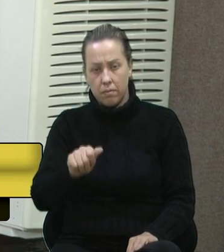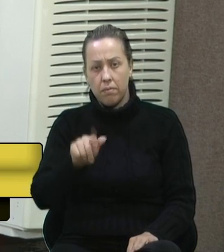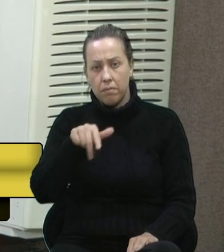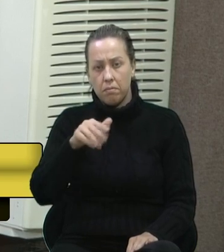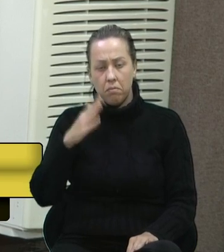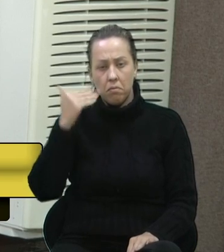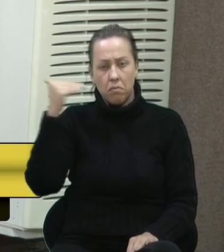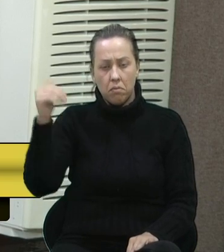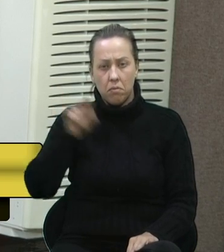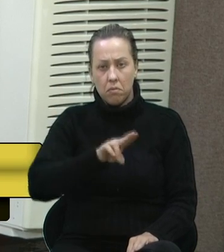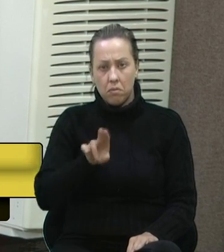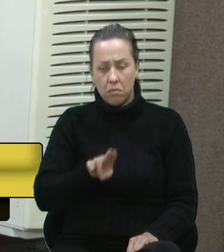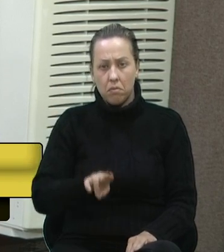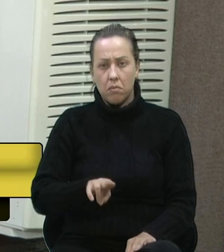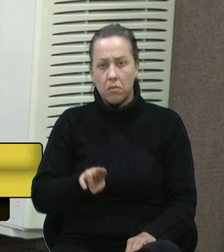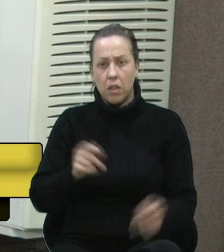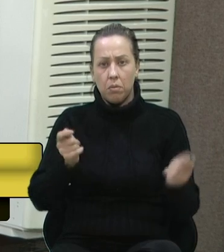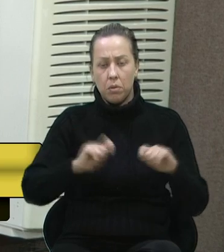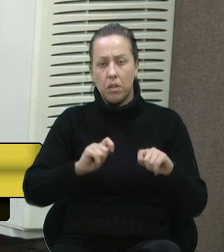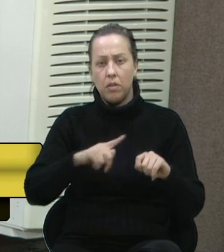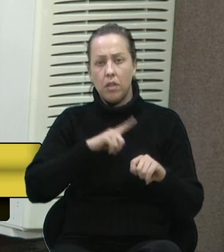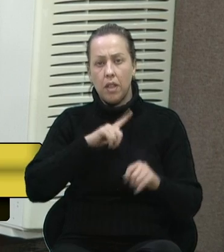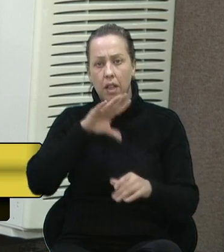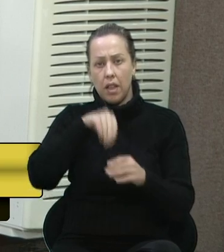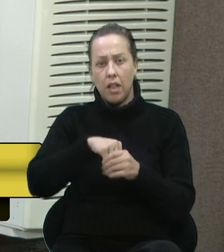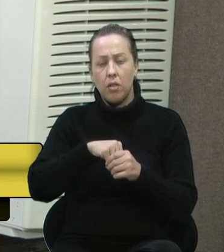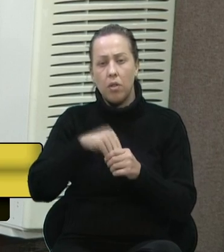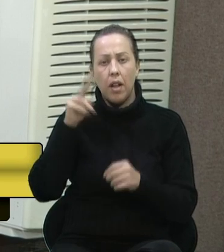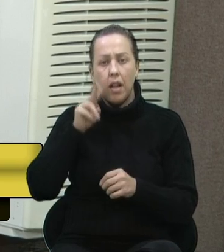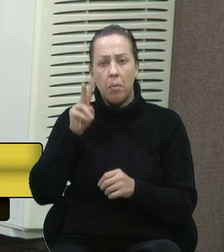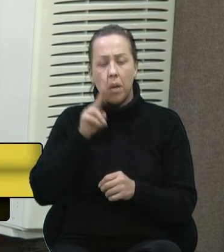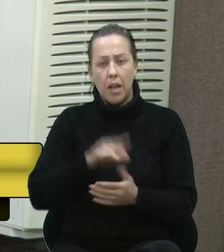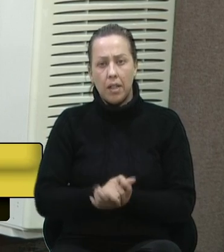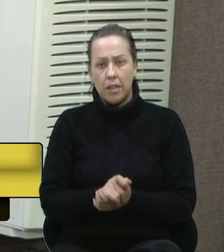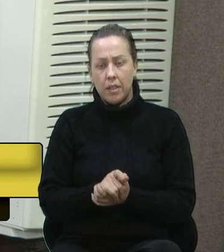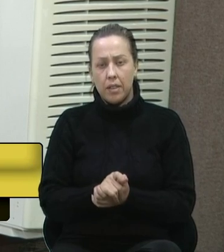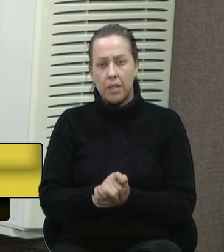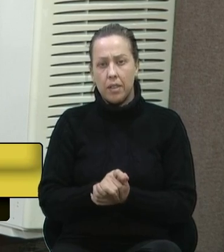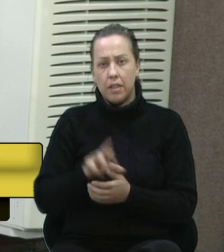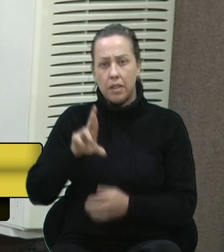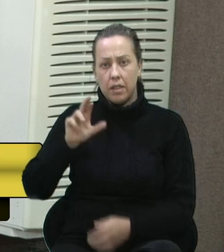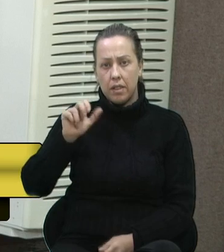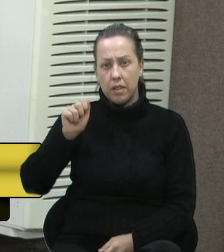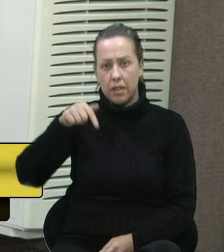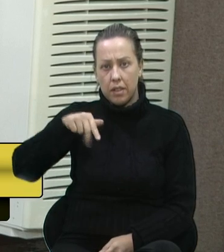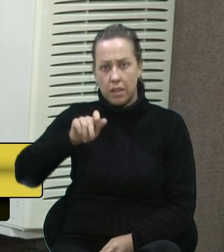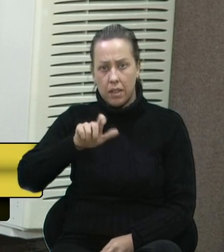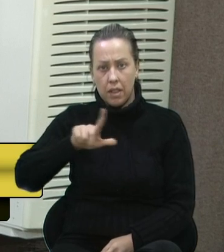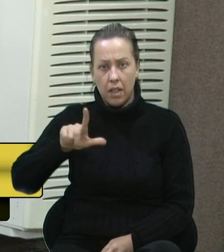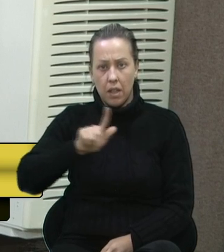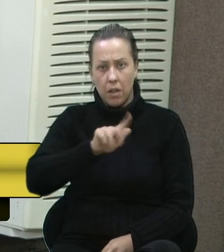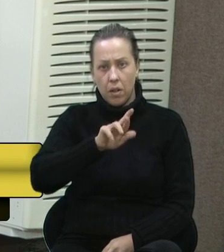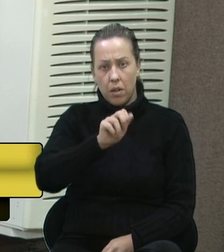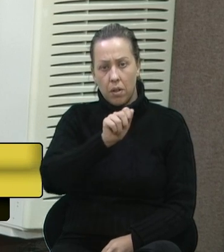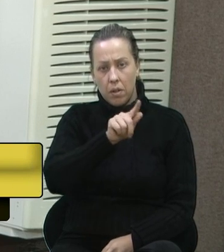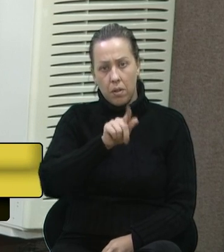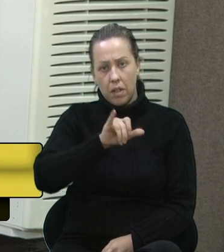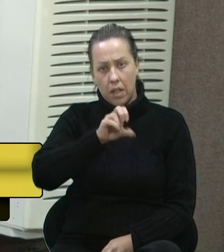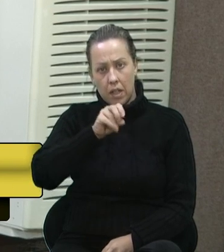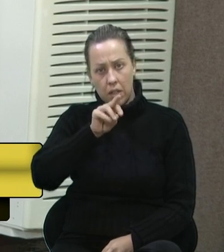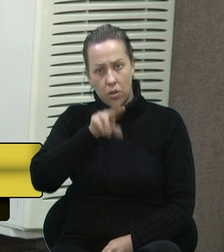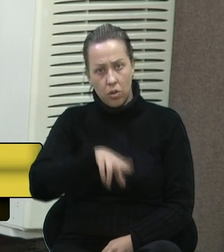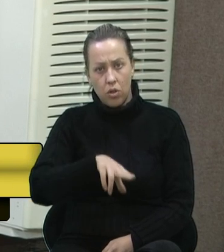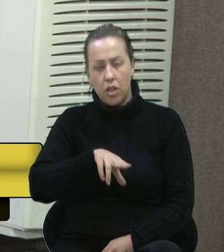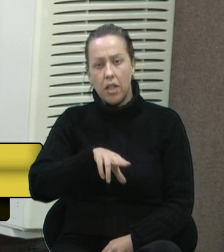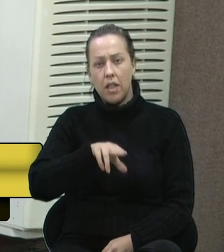grande nome, nós podemos, aqui na casa, lembrar a Raquel Graciotin, vereadora de NIPTF, então,